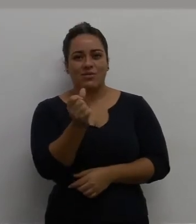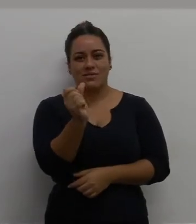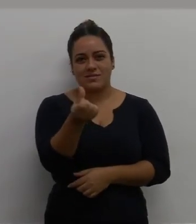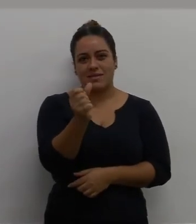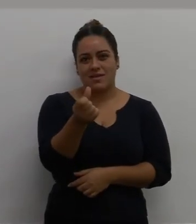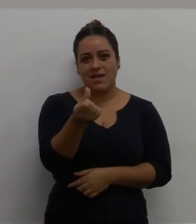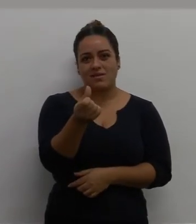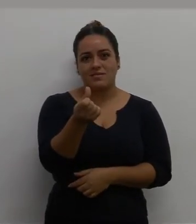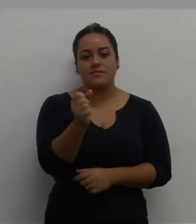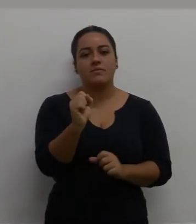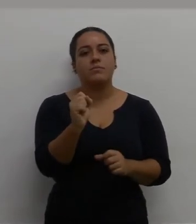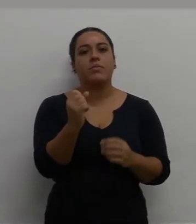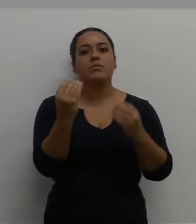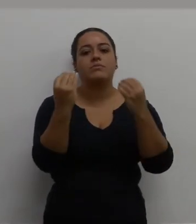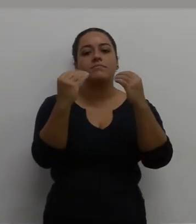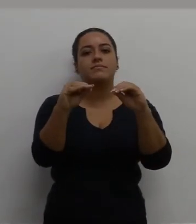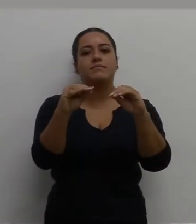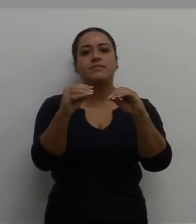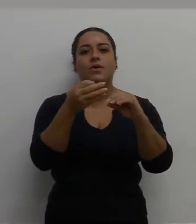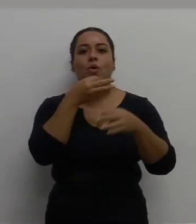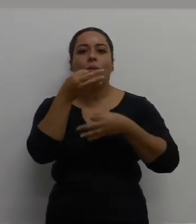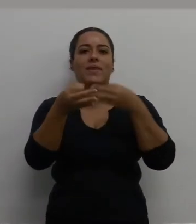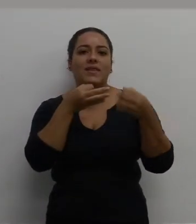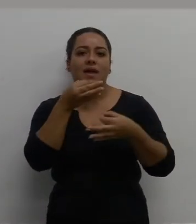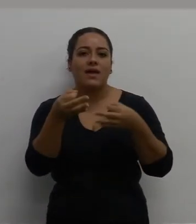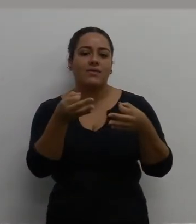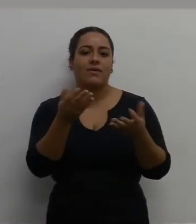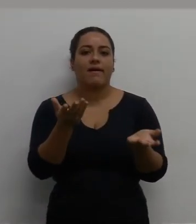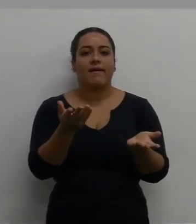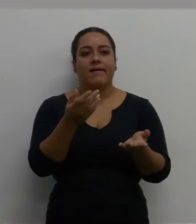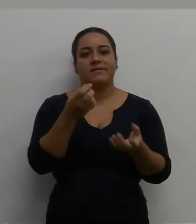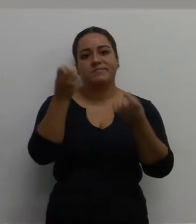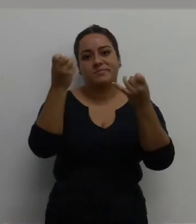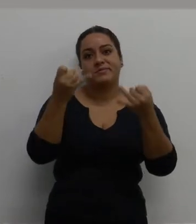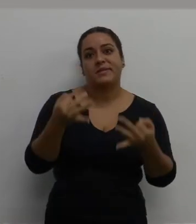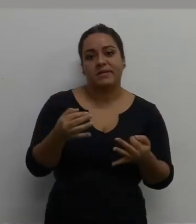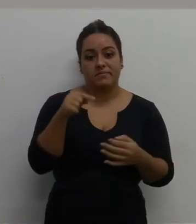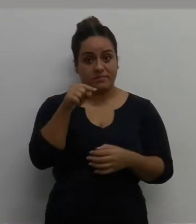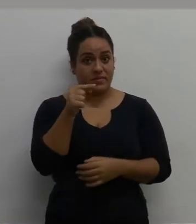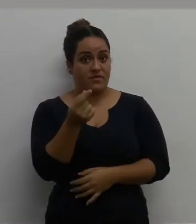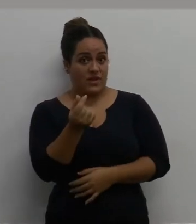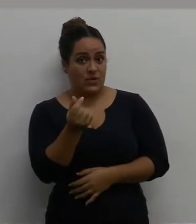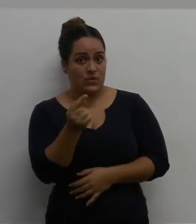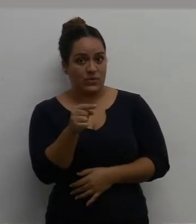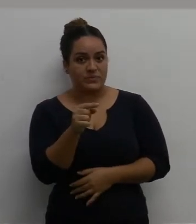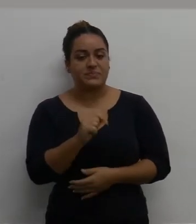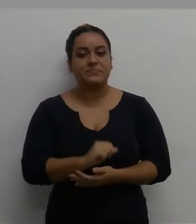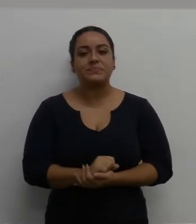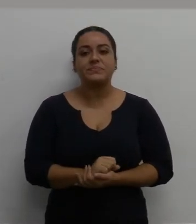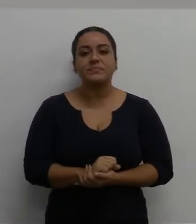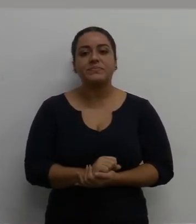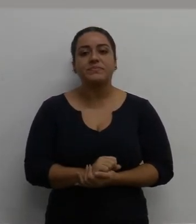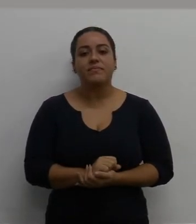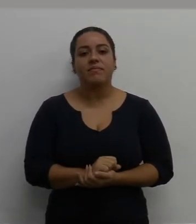aqui, 6 reais, posso inserir um comentário, dizendo o seguinte, esse valor